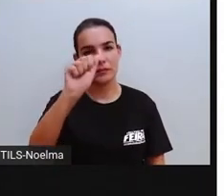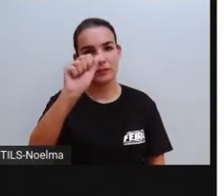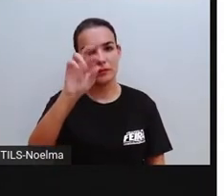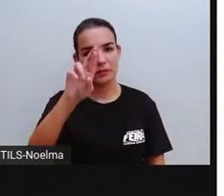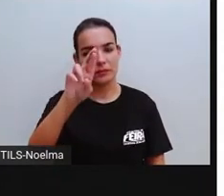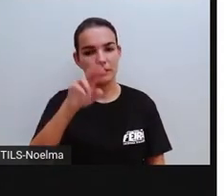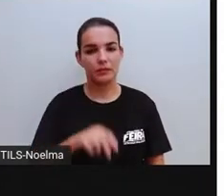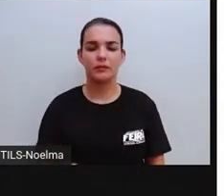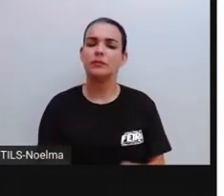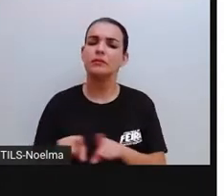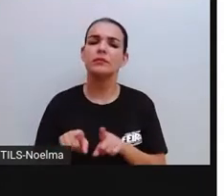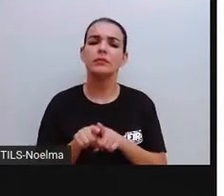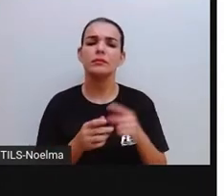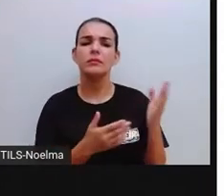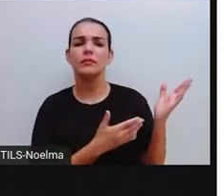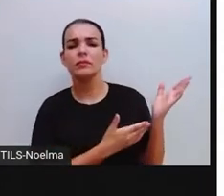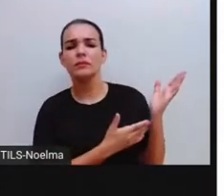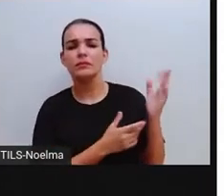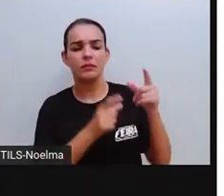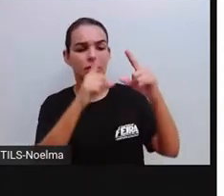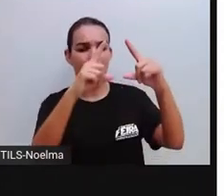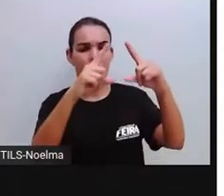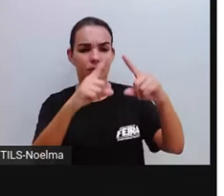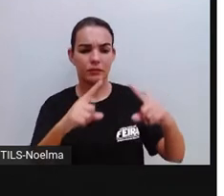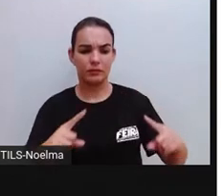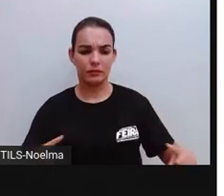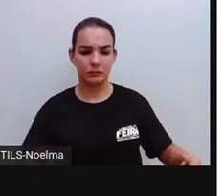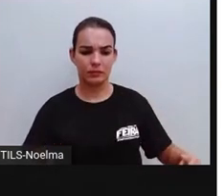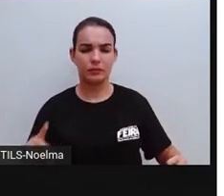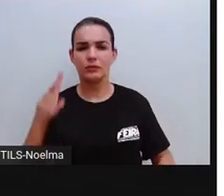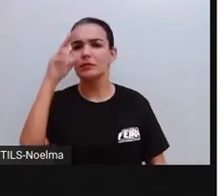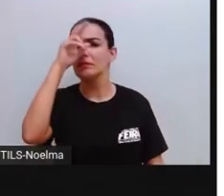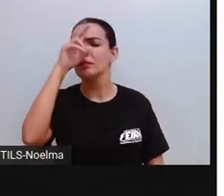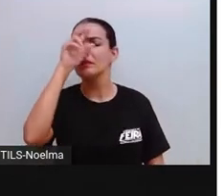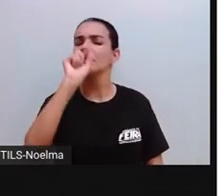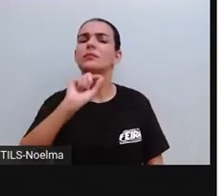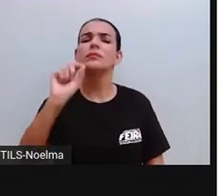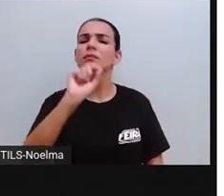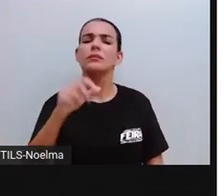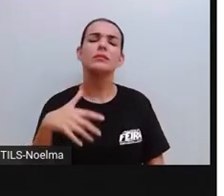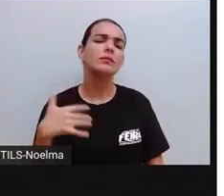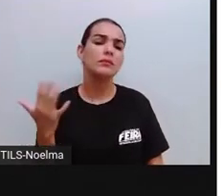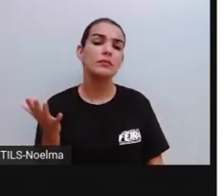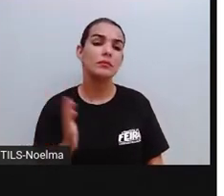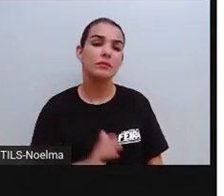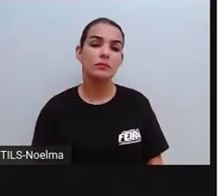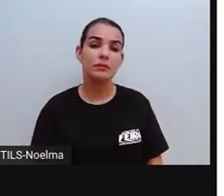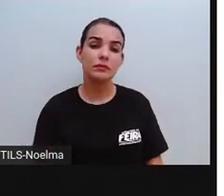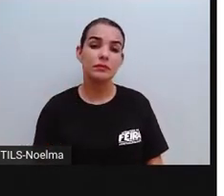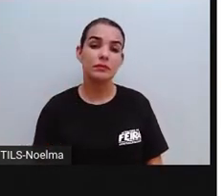E o cune que a gente usa ali no trânsito, lembrou qual figura geométrica?